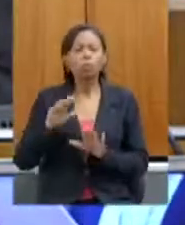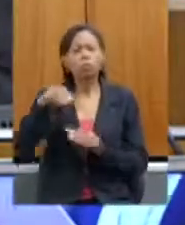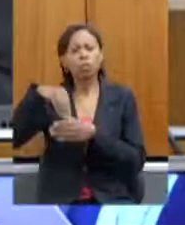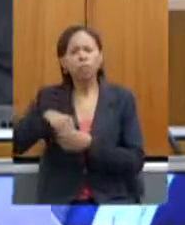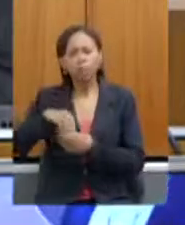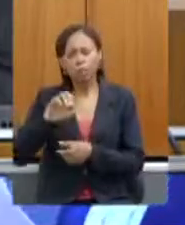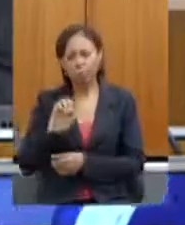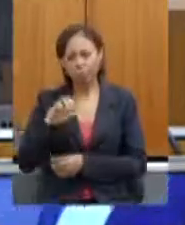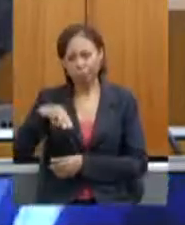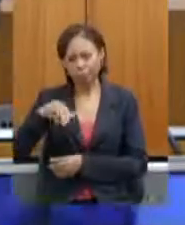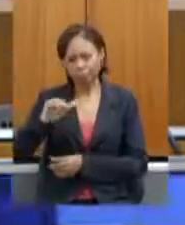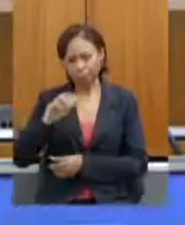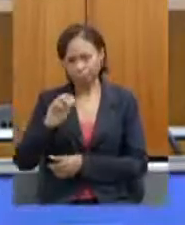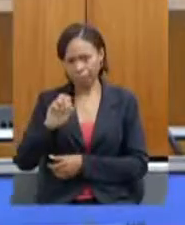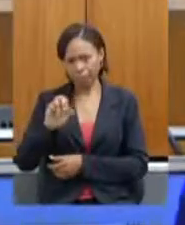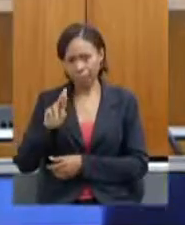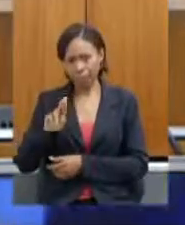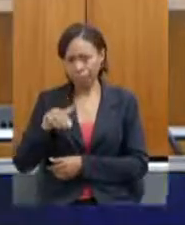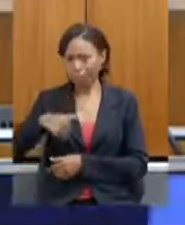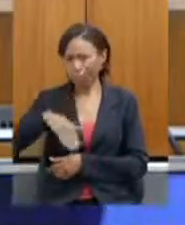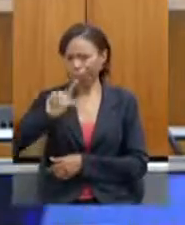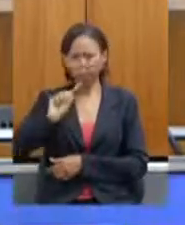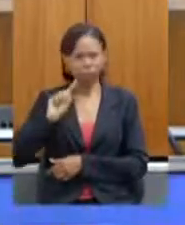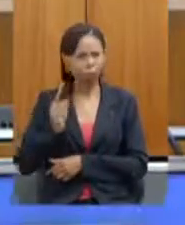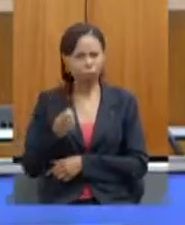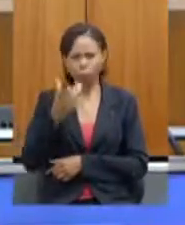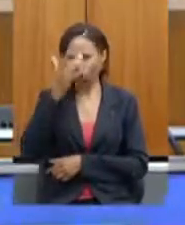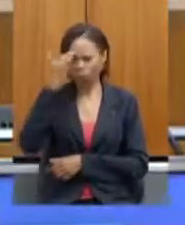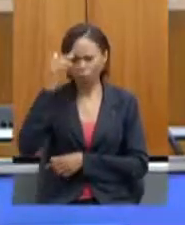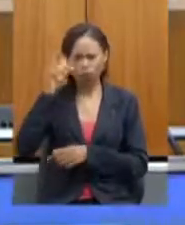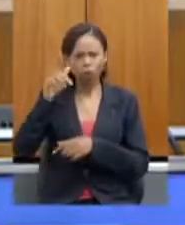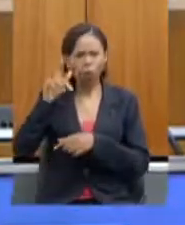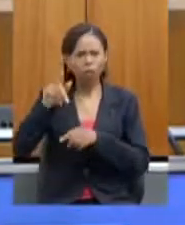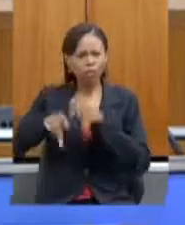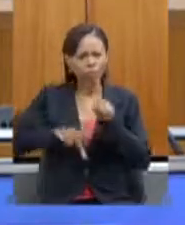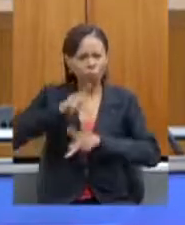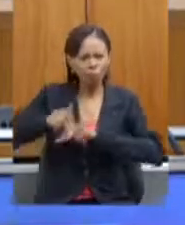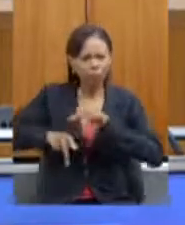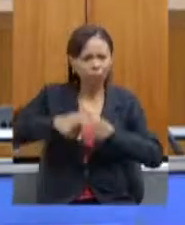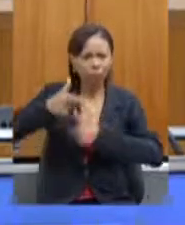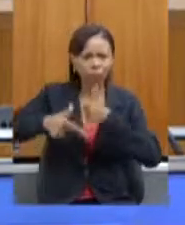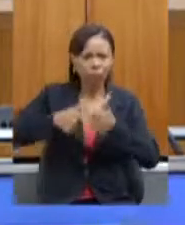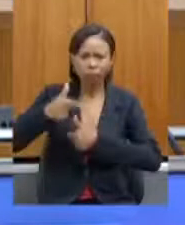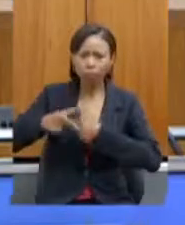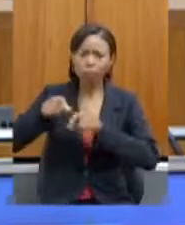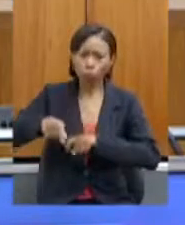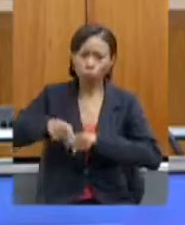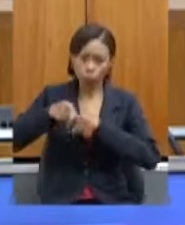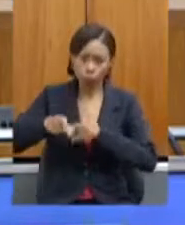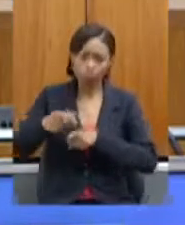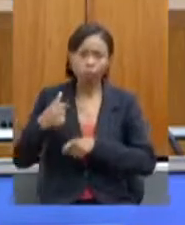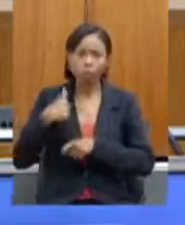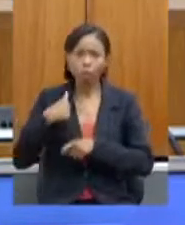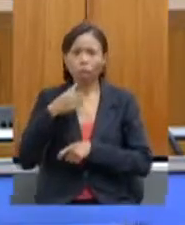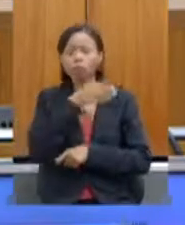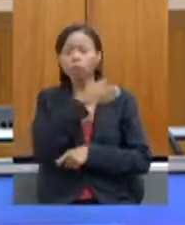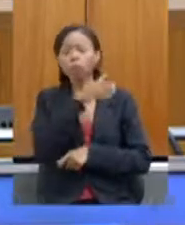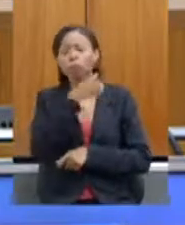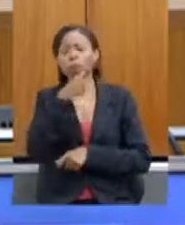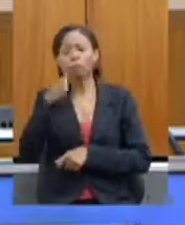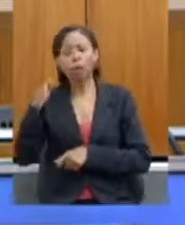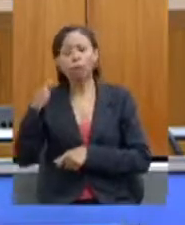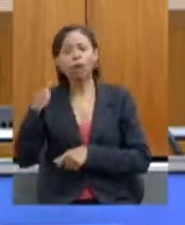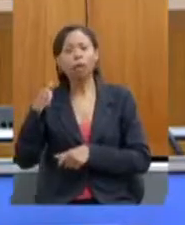extensionistas trabalhando no campo por onde eu ando como diz alguns deputados mencionaram